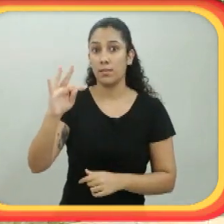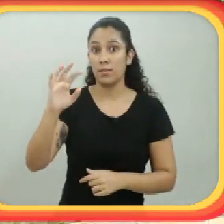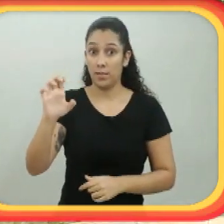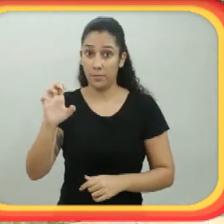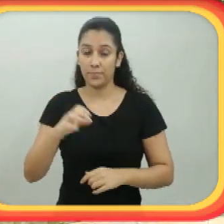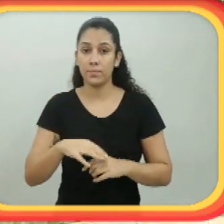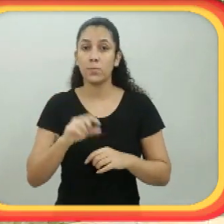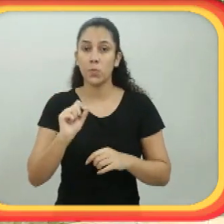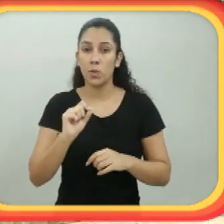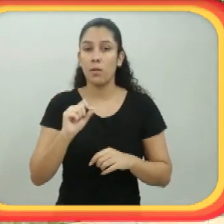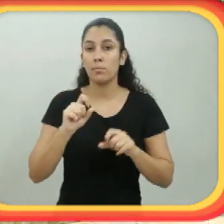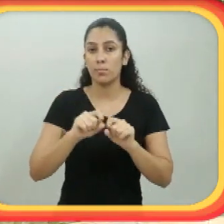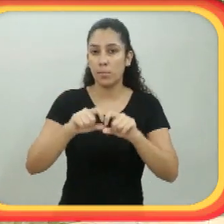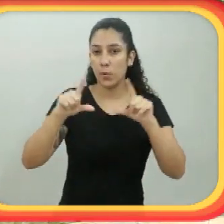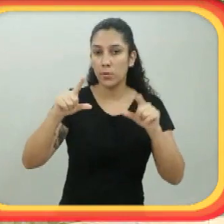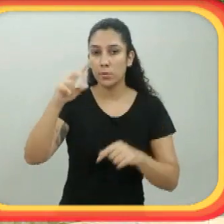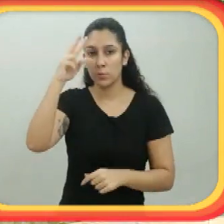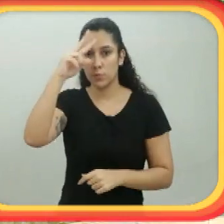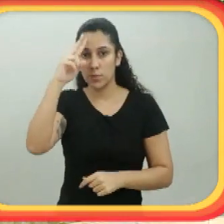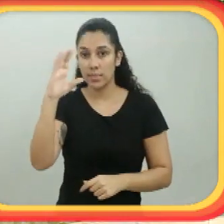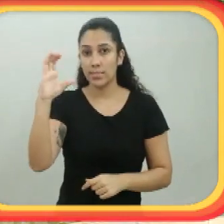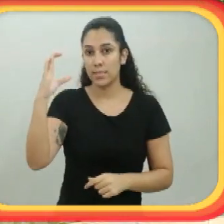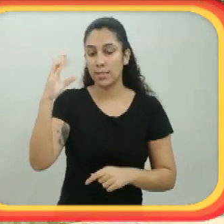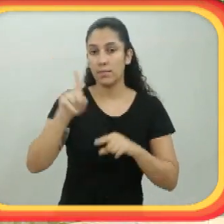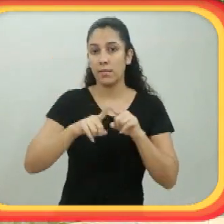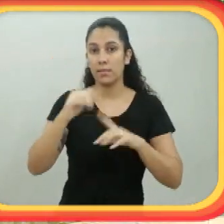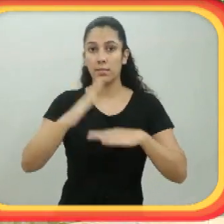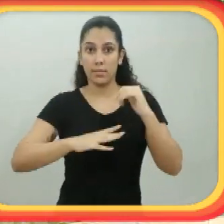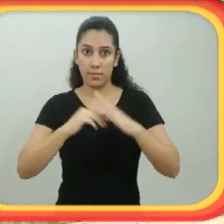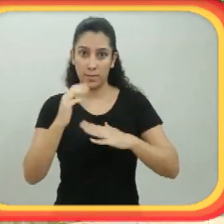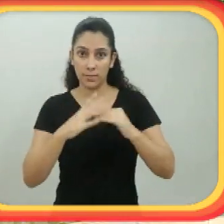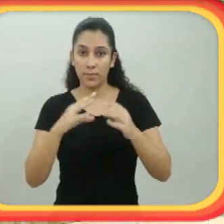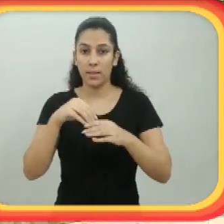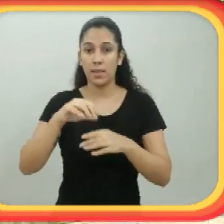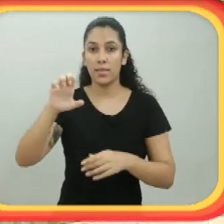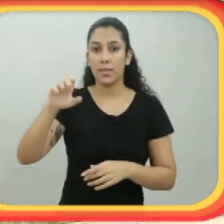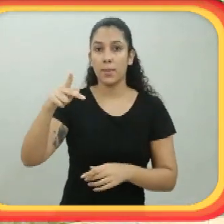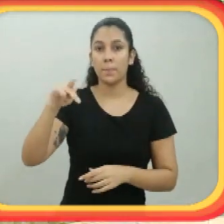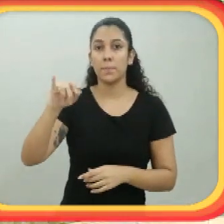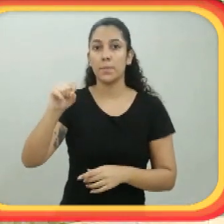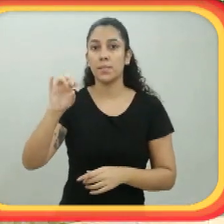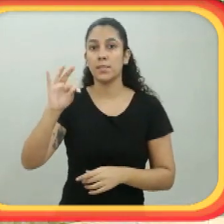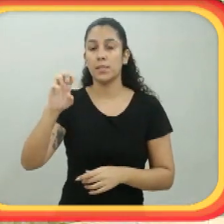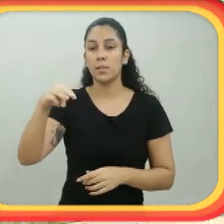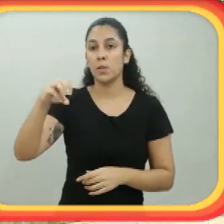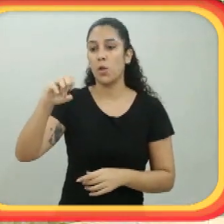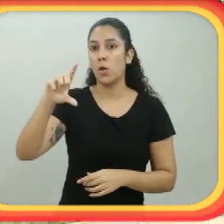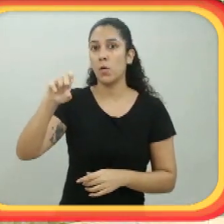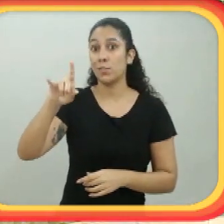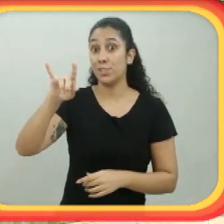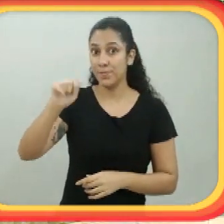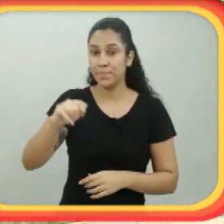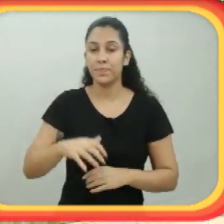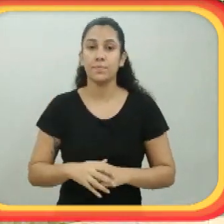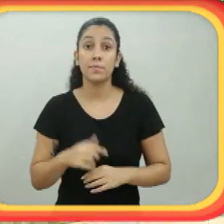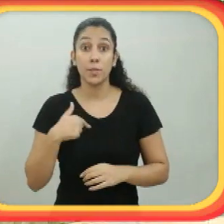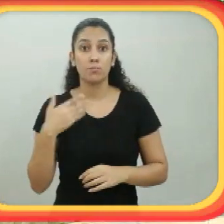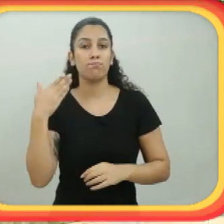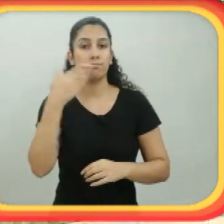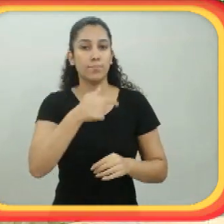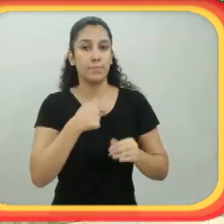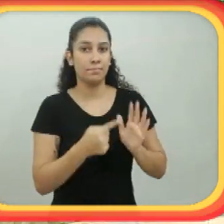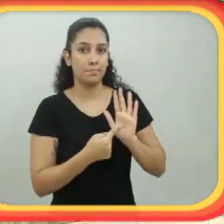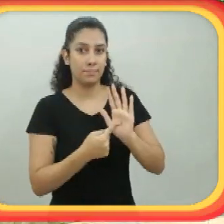HCTE, Programa de História das Ciências das Técnicas e Epistemologia. Eu fui apresentada a esse programa pelo Antônio